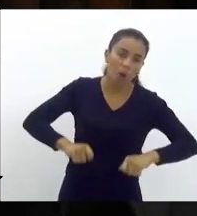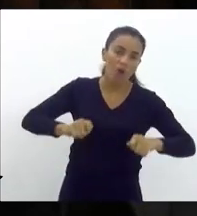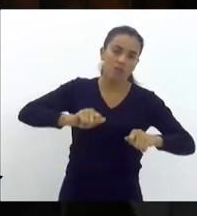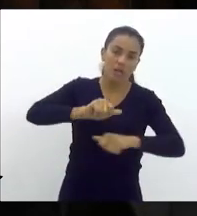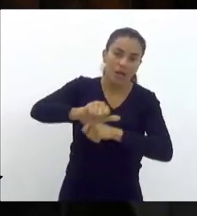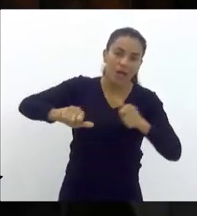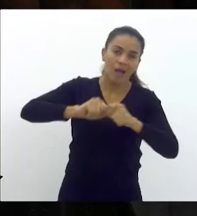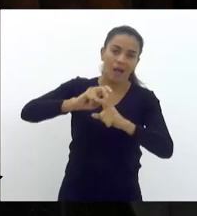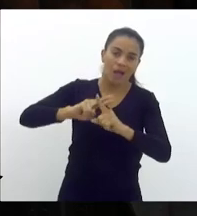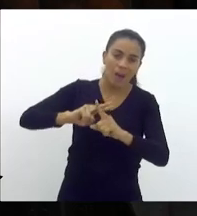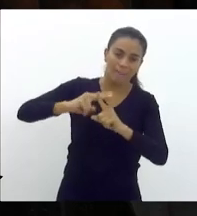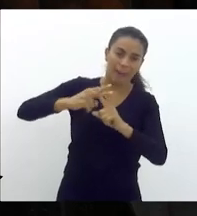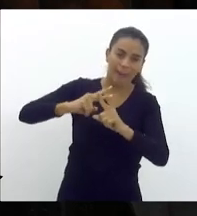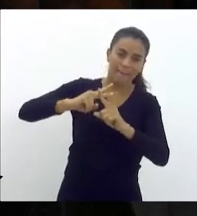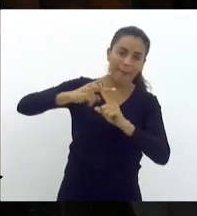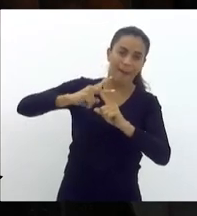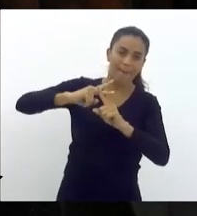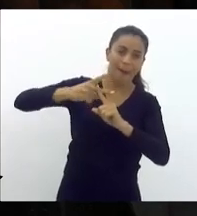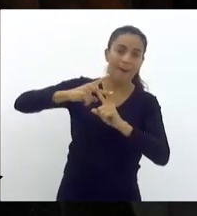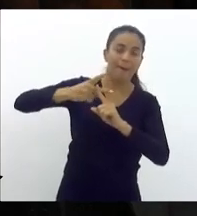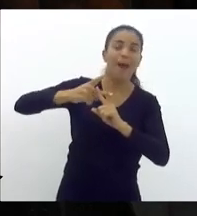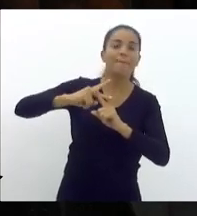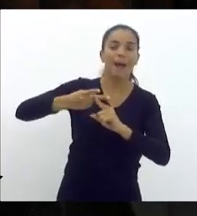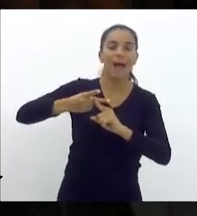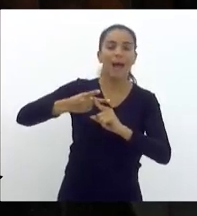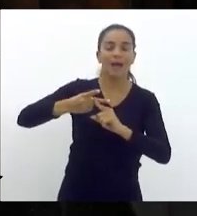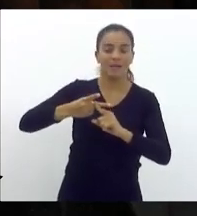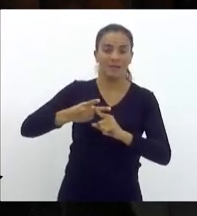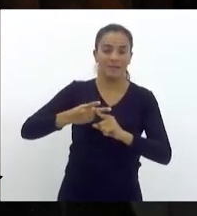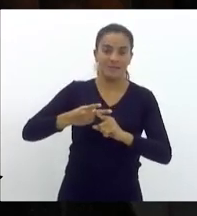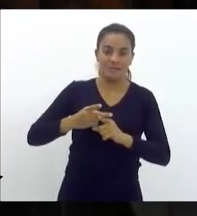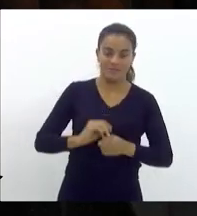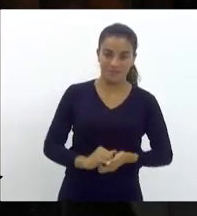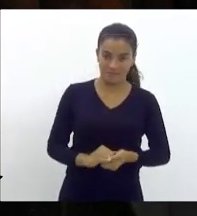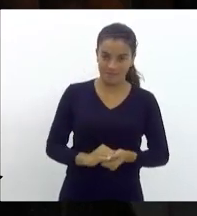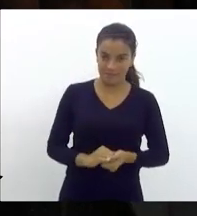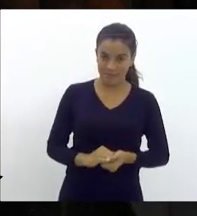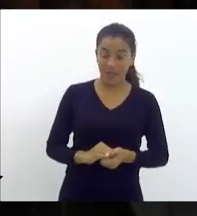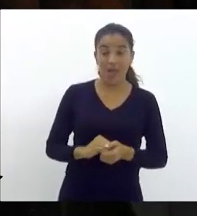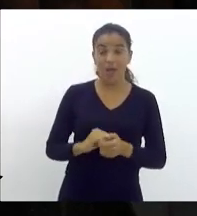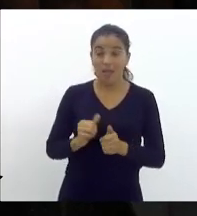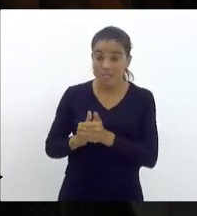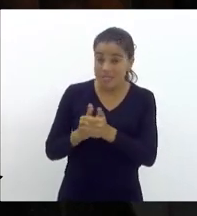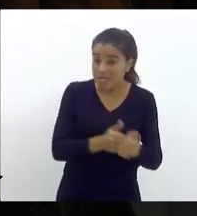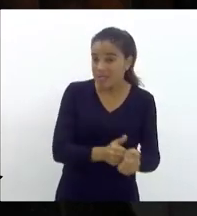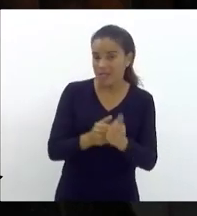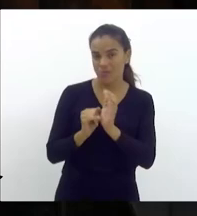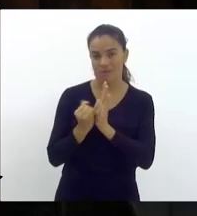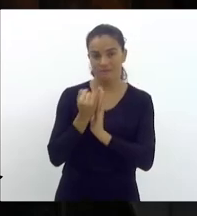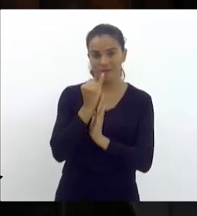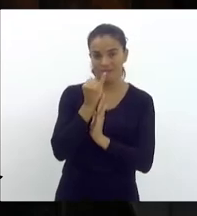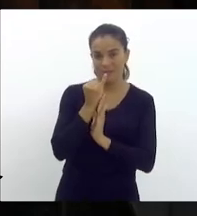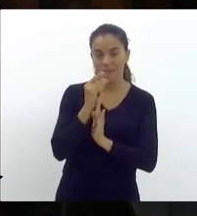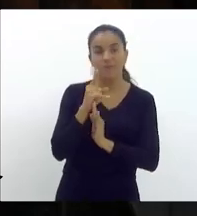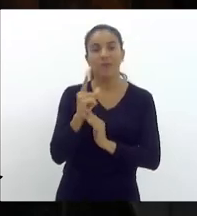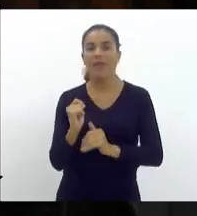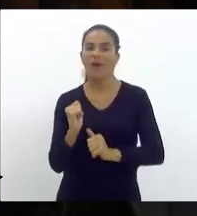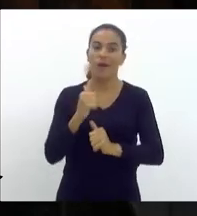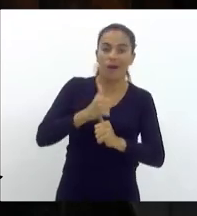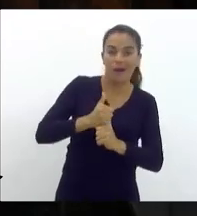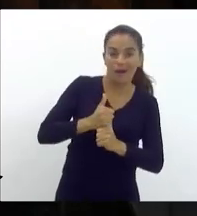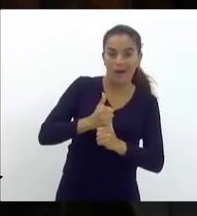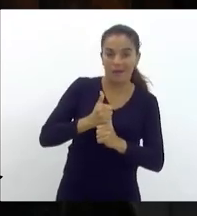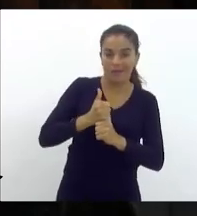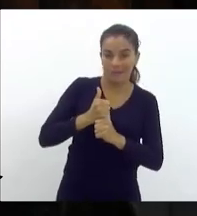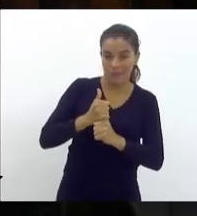atualizado, corrisindo-se pelo menos a inflação, que seria uma reposição